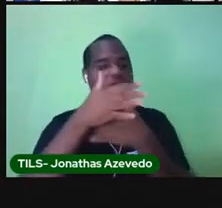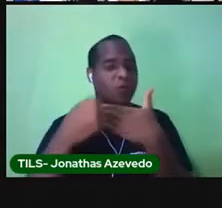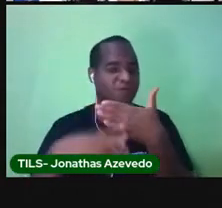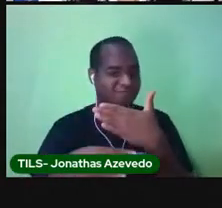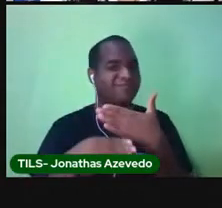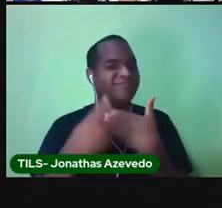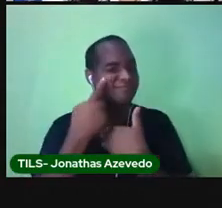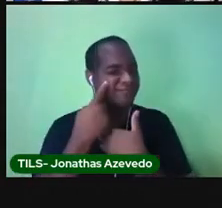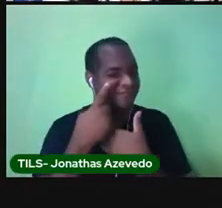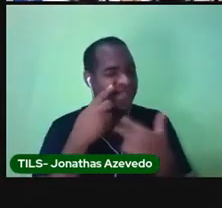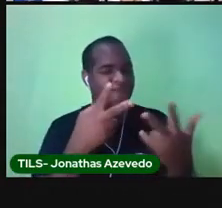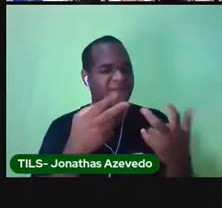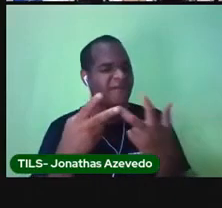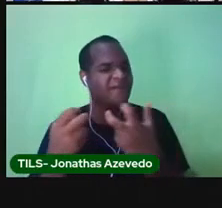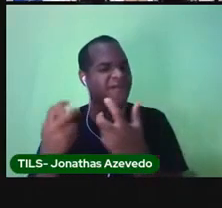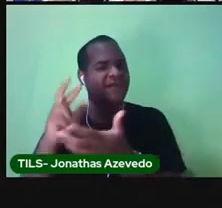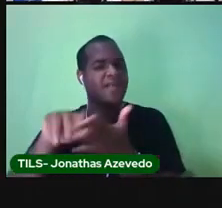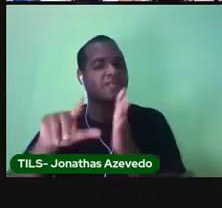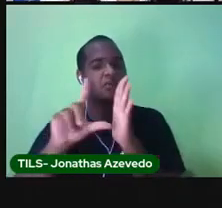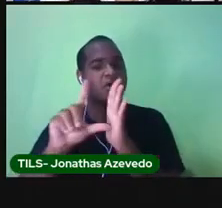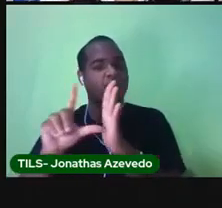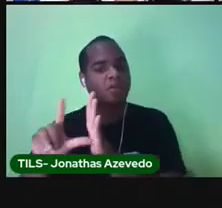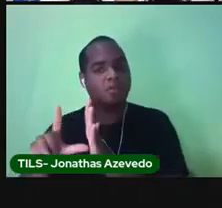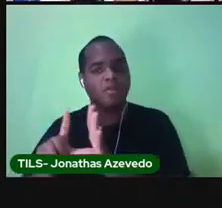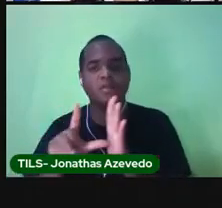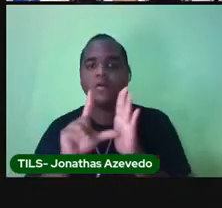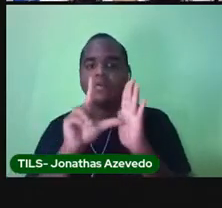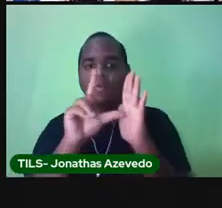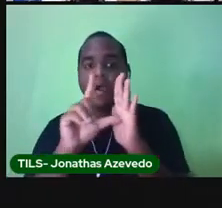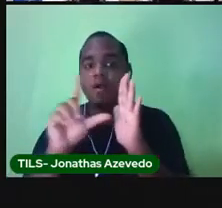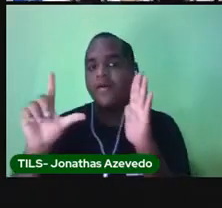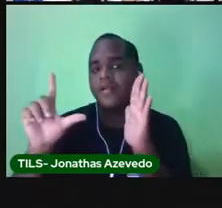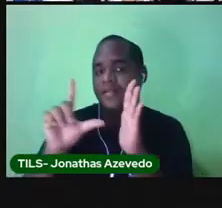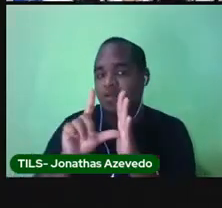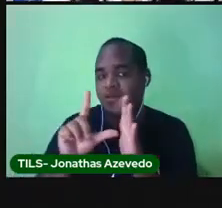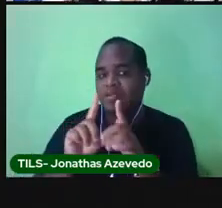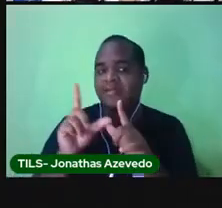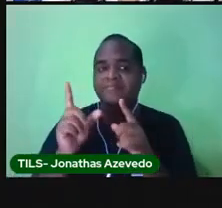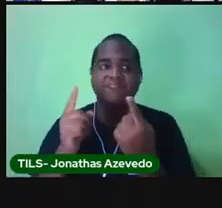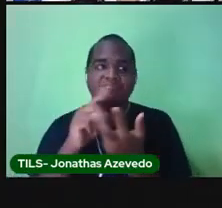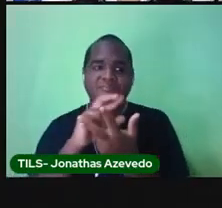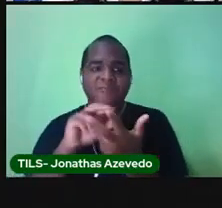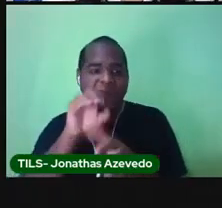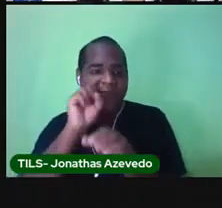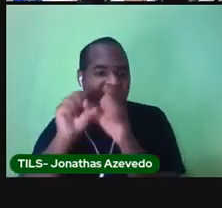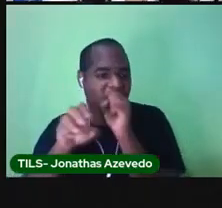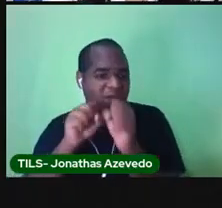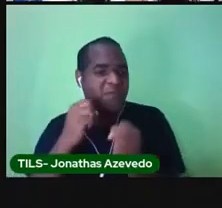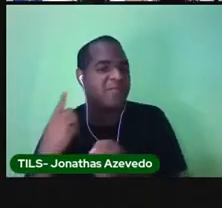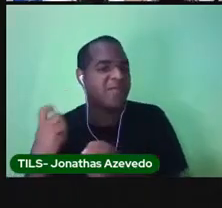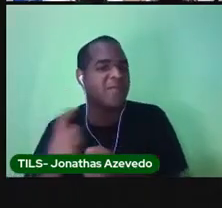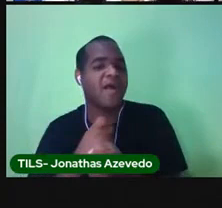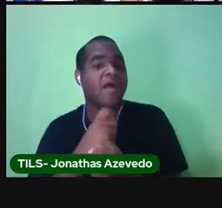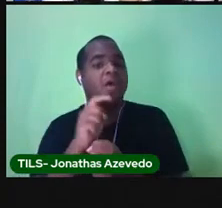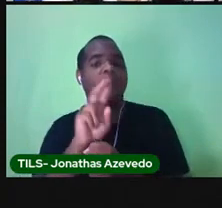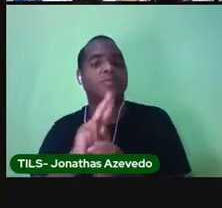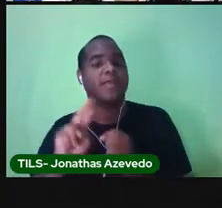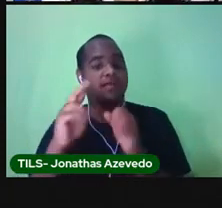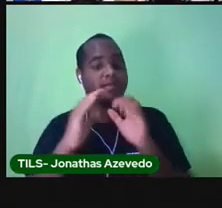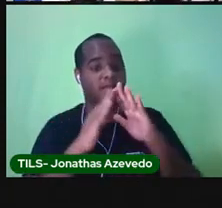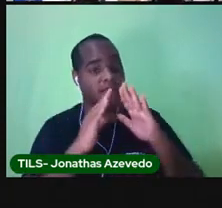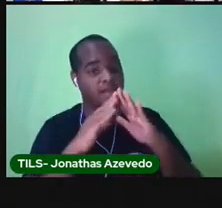você vê que tem várias lojinhas. Tem loja de cosméticos, tem loja de utilidades para o lar,